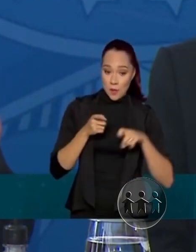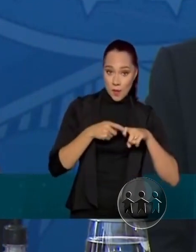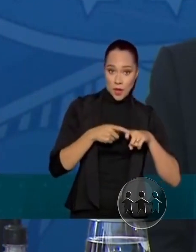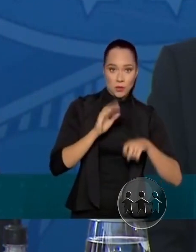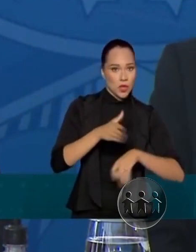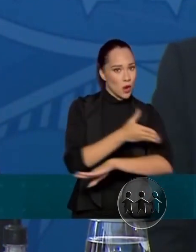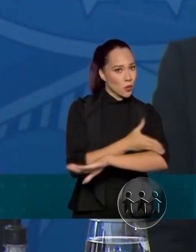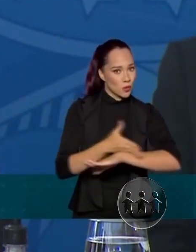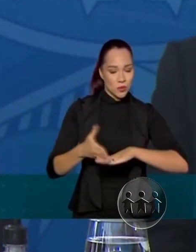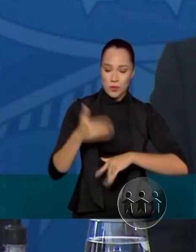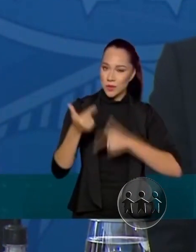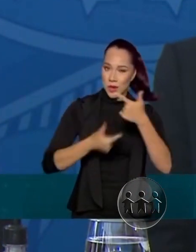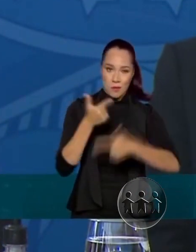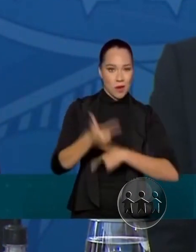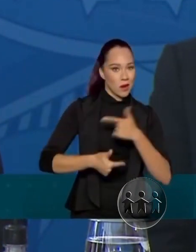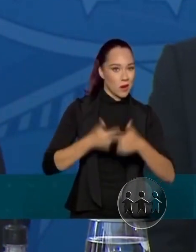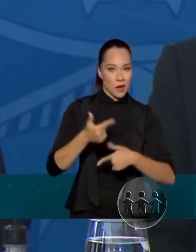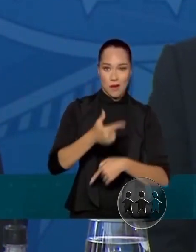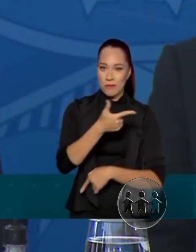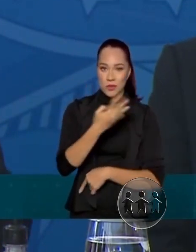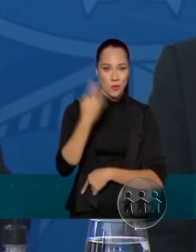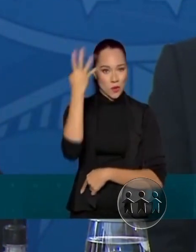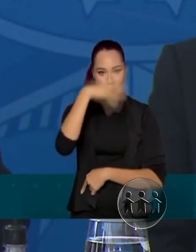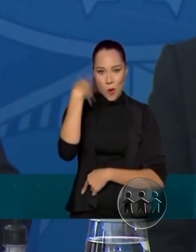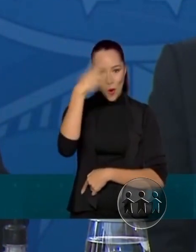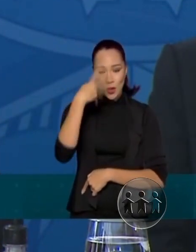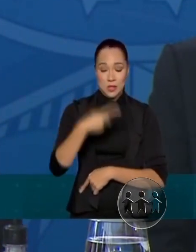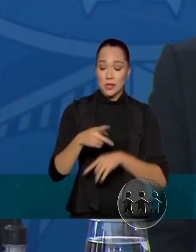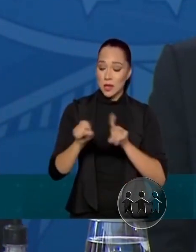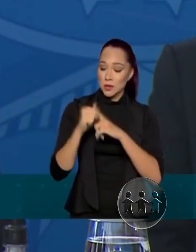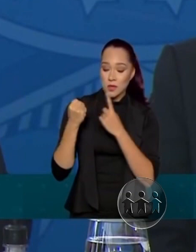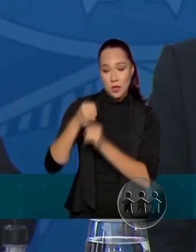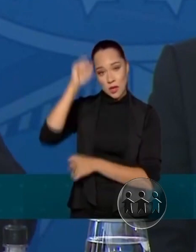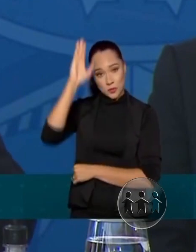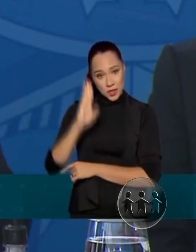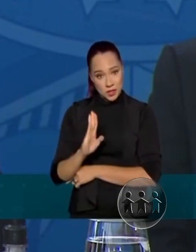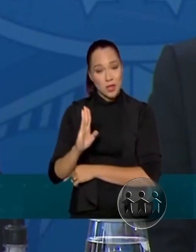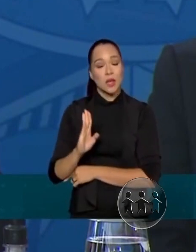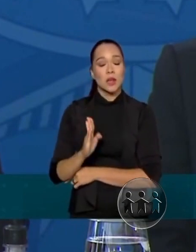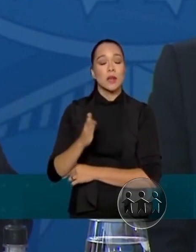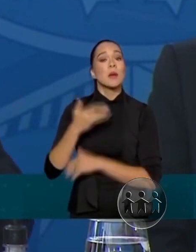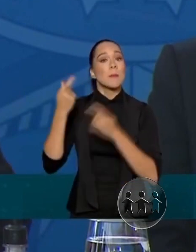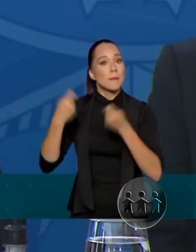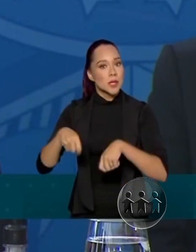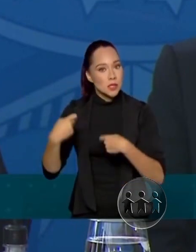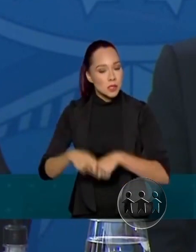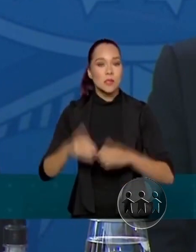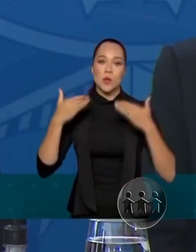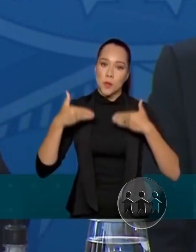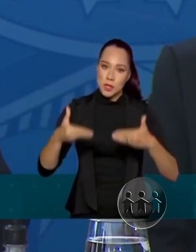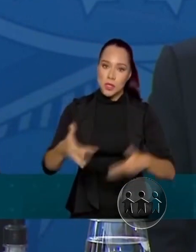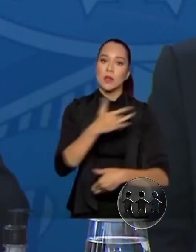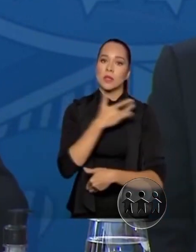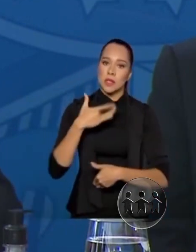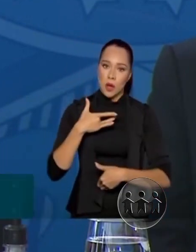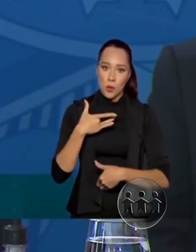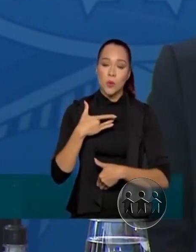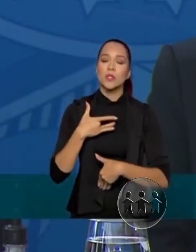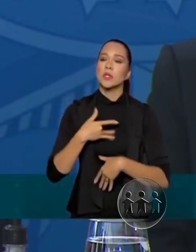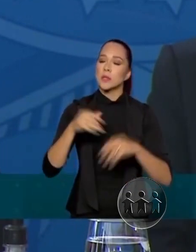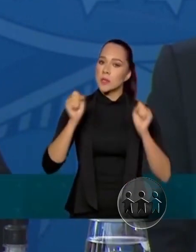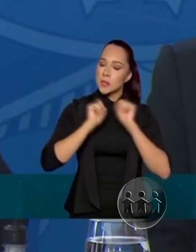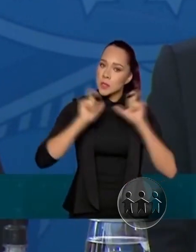acostumado a trabalhar 24 horas por dia e a sociedade brasileira requer que o Ministério da Saúde fique de